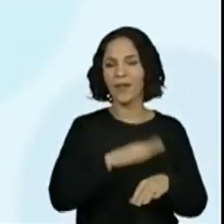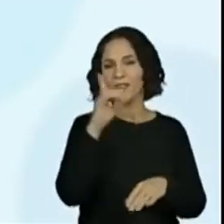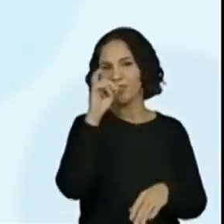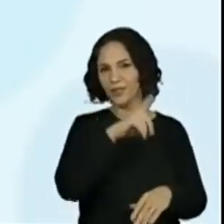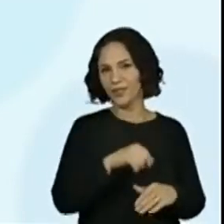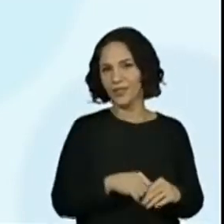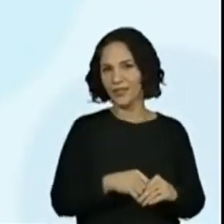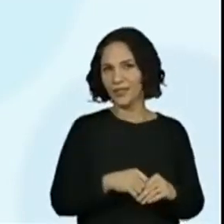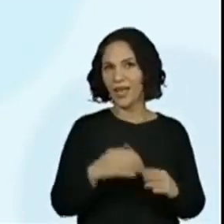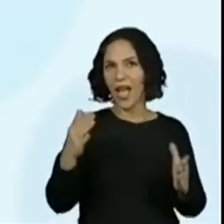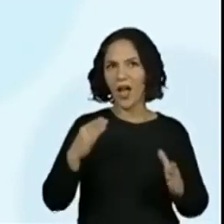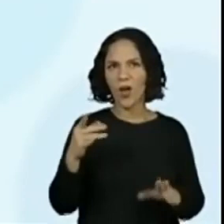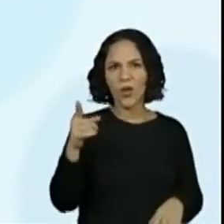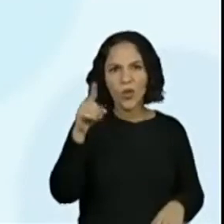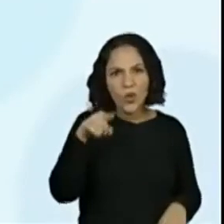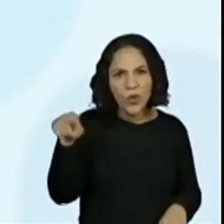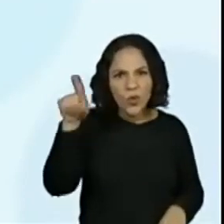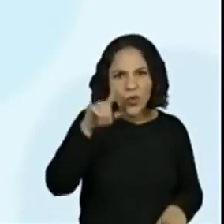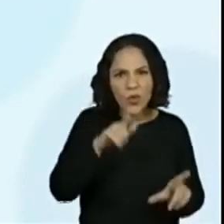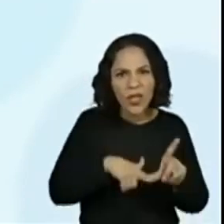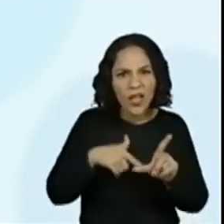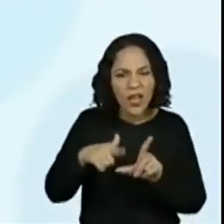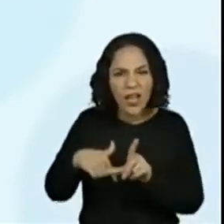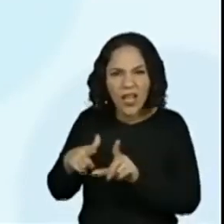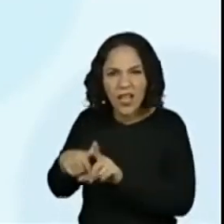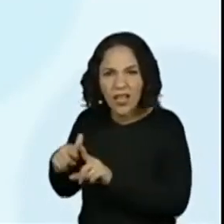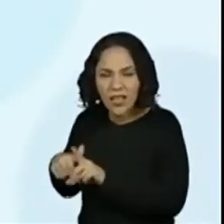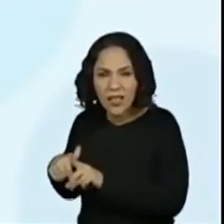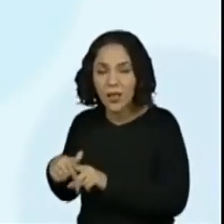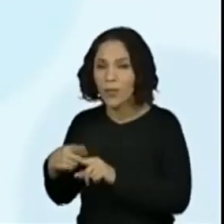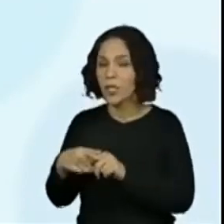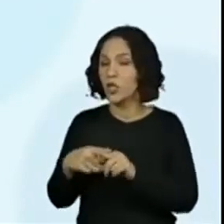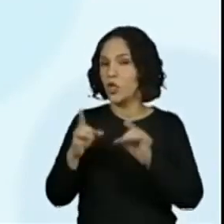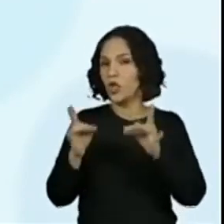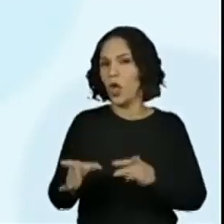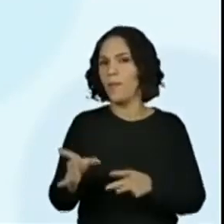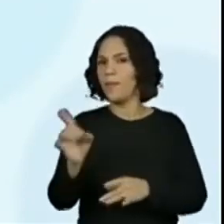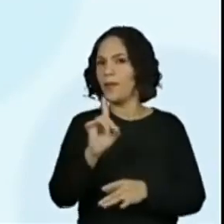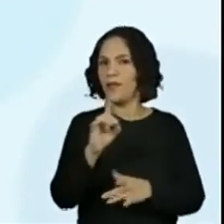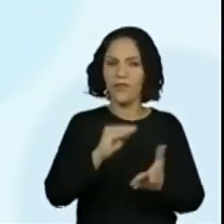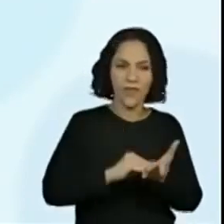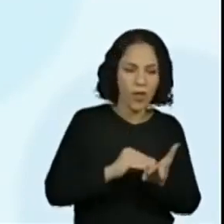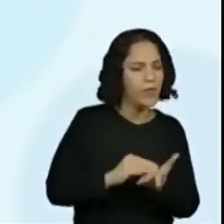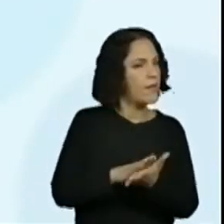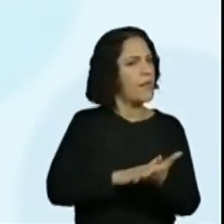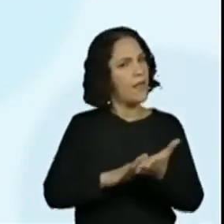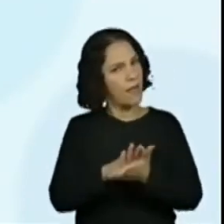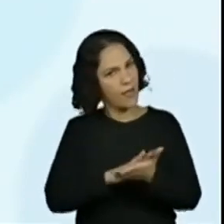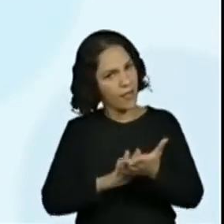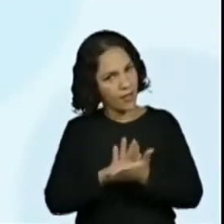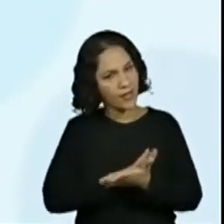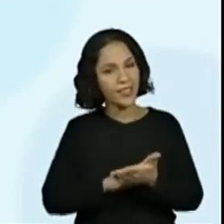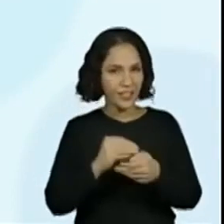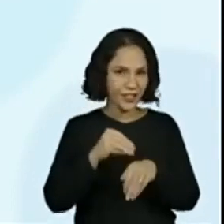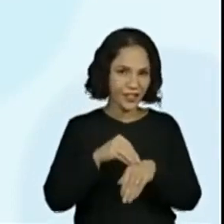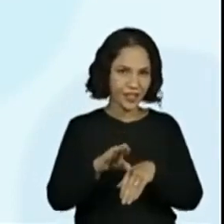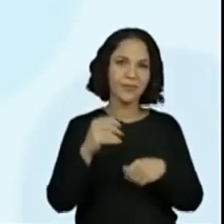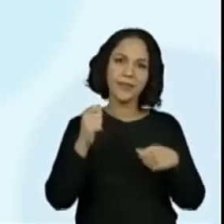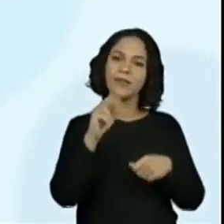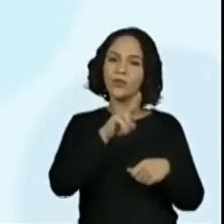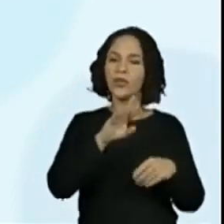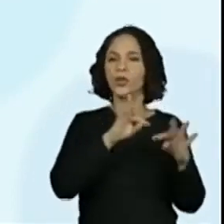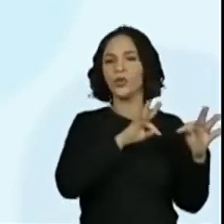Agora eu tenho que, com todas essas letras, porque não pode nem sobrar e nem faltar nenhuma, Então, tem que usar